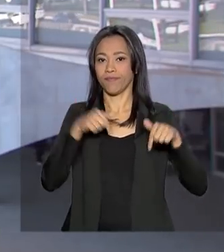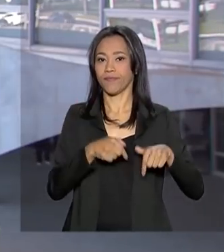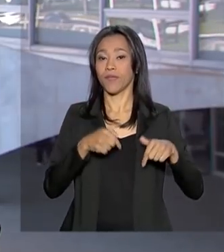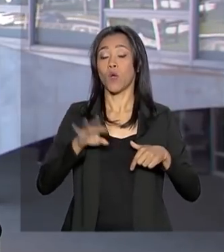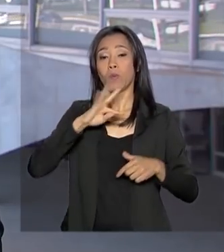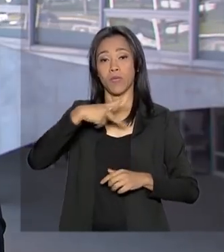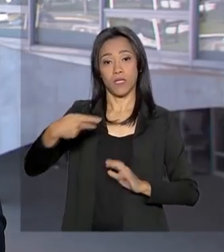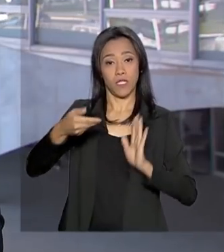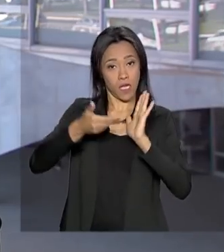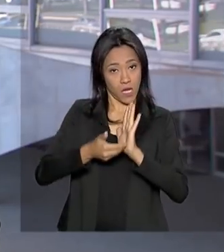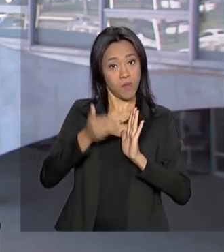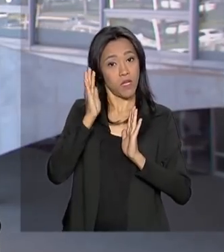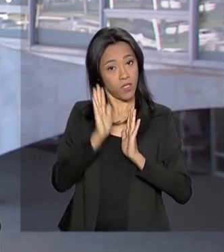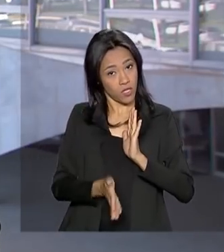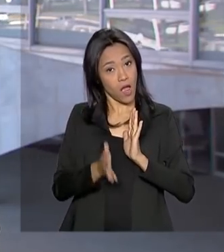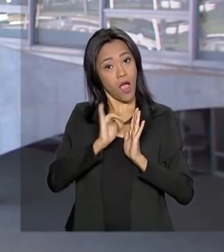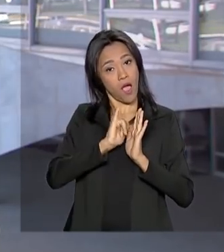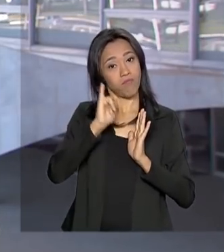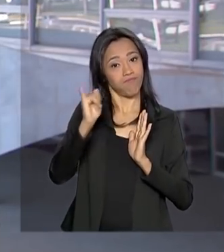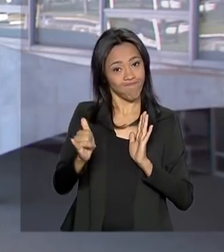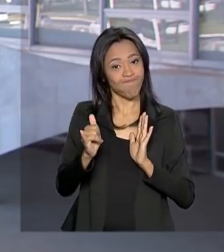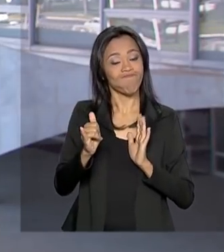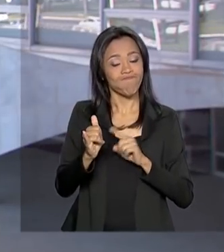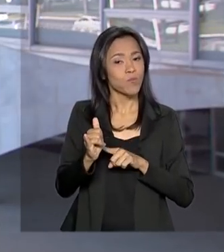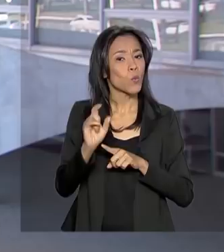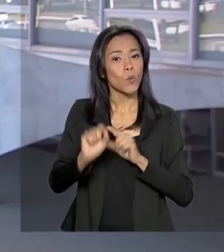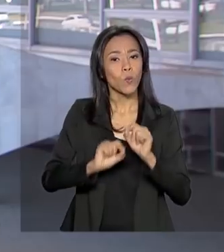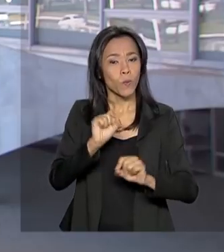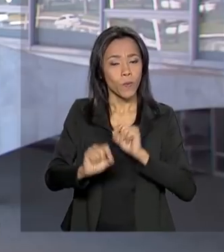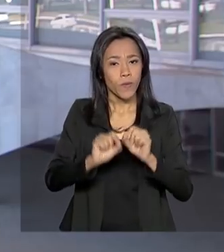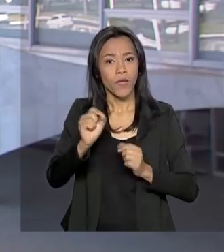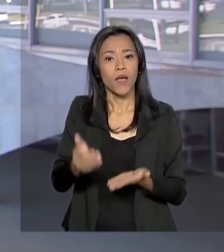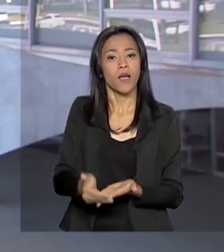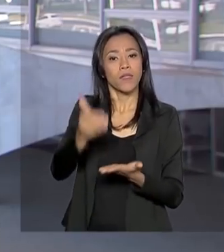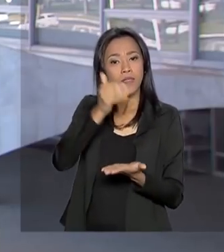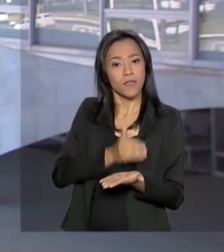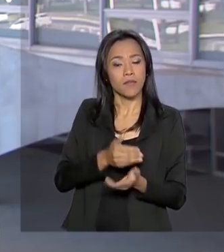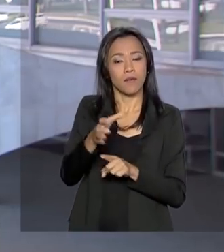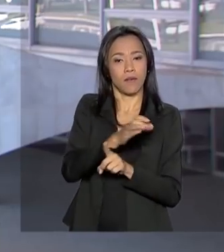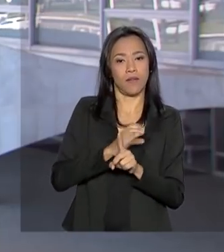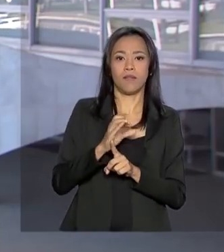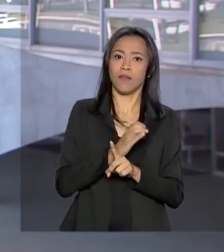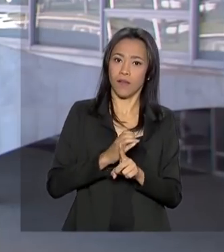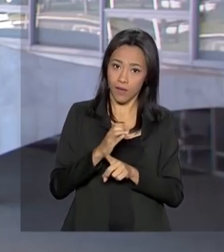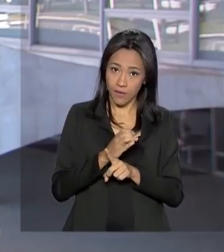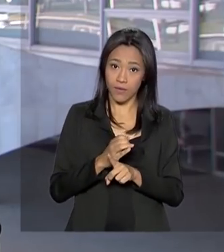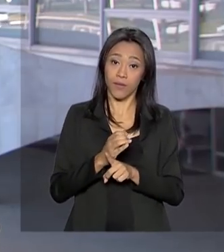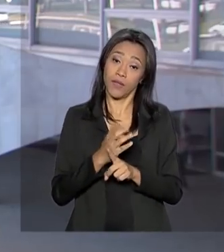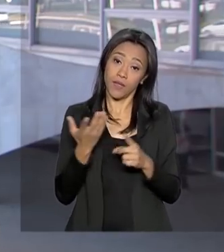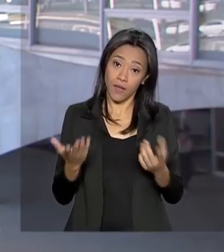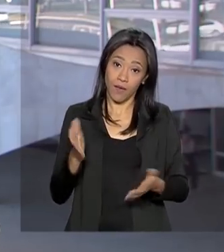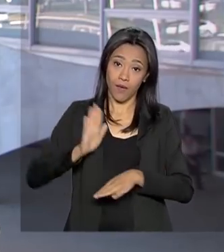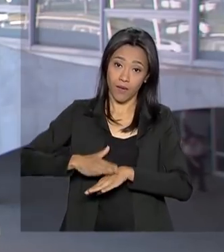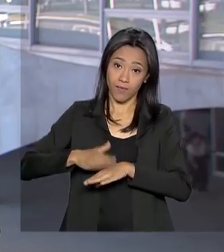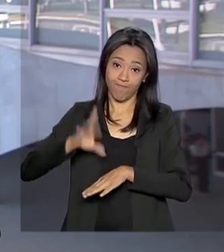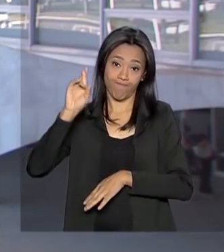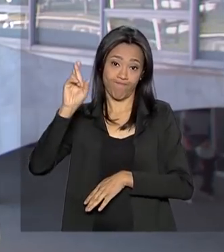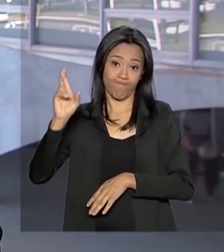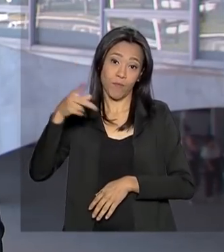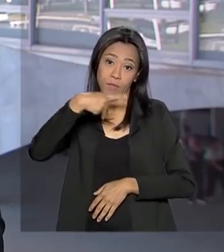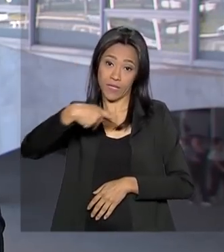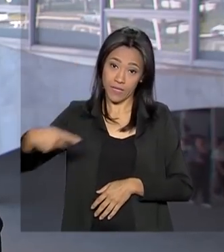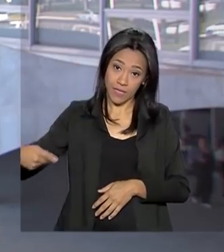Rodrigo Maia, já sinalizou uma possível antecipação do calendário e agora cabe aqui ao governo, ao presidente